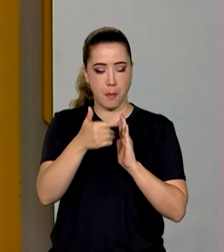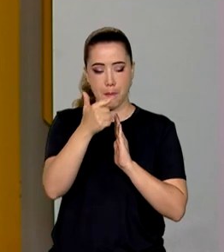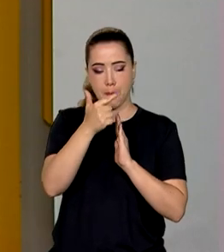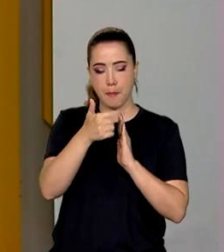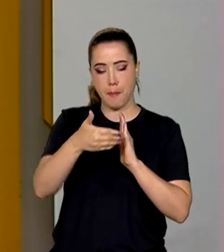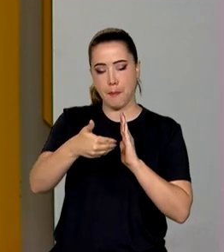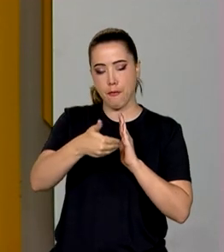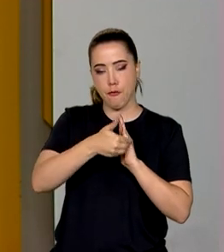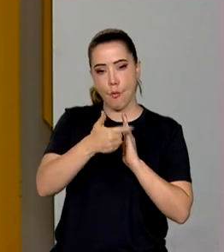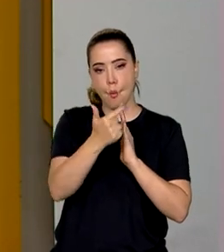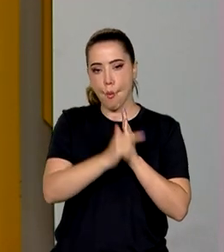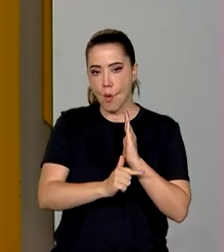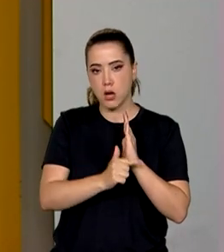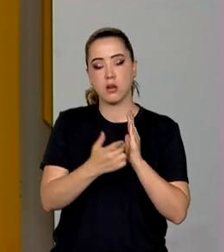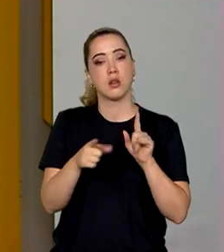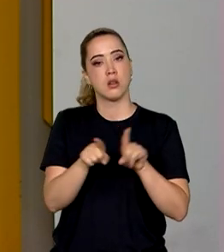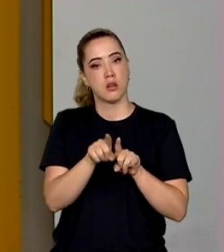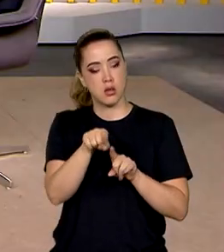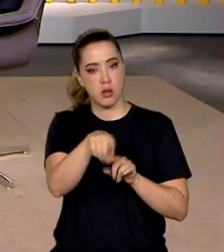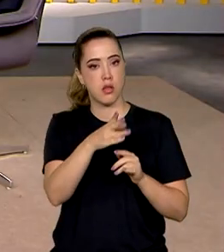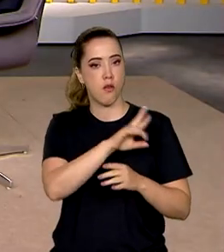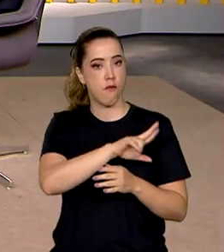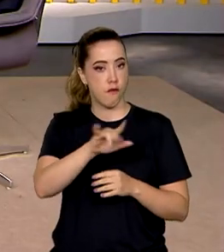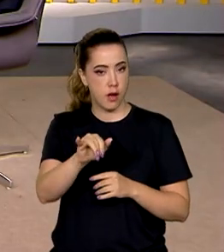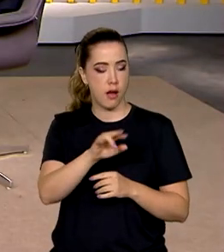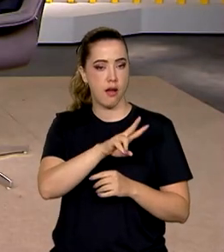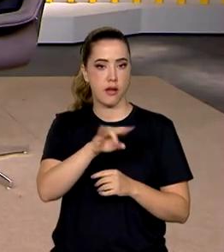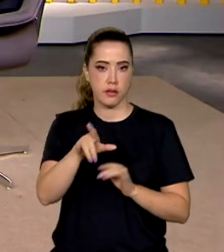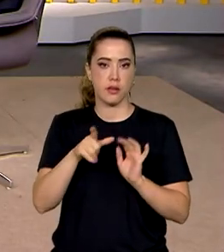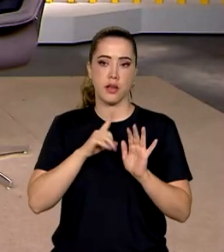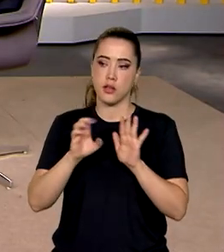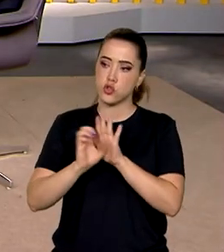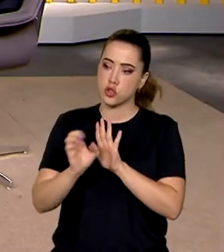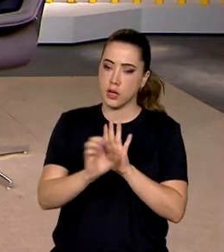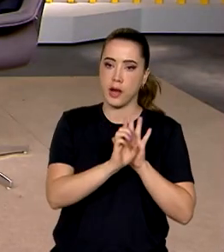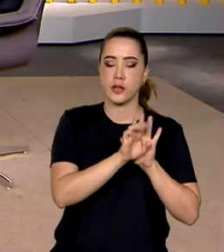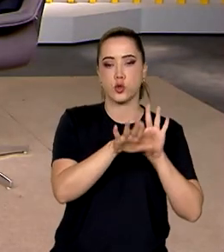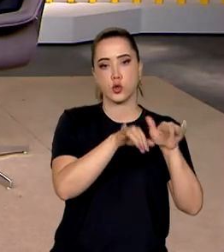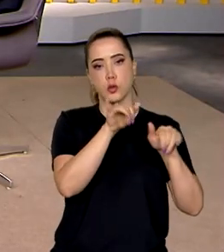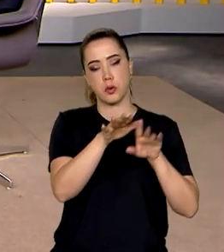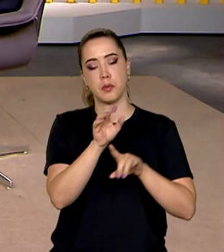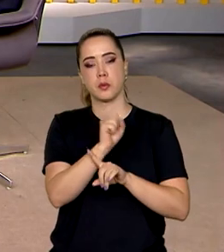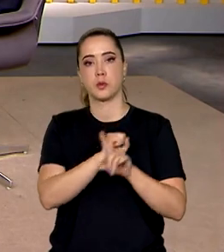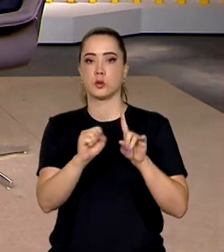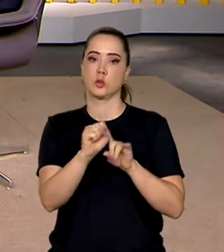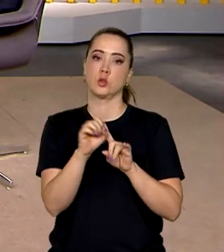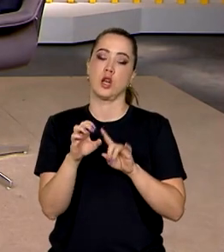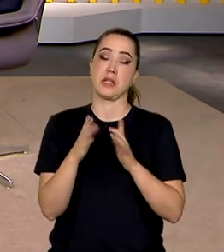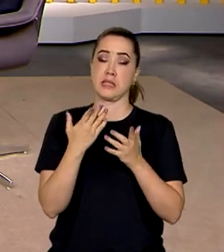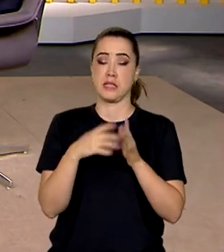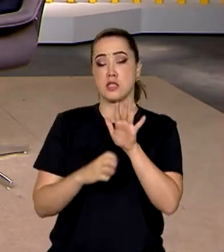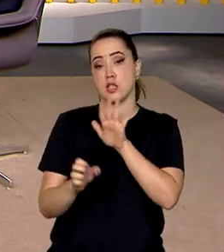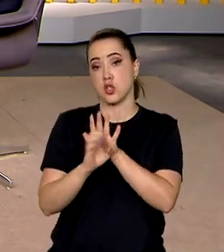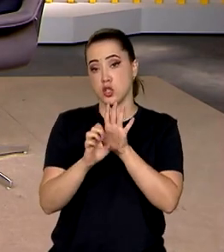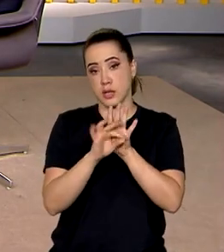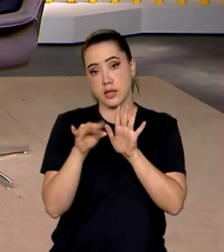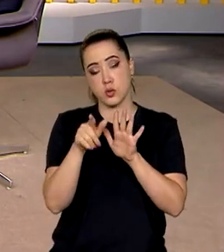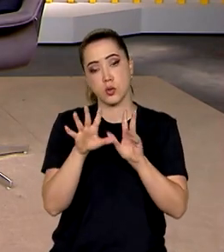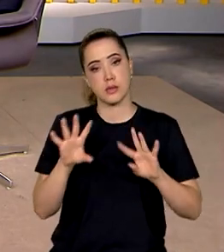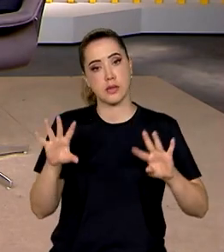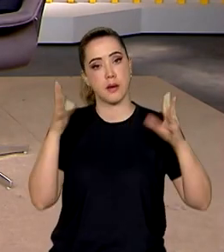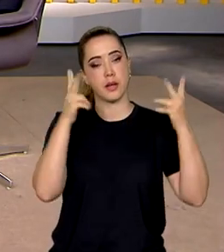Brasil Sem Fome, ele vai derivar em diversos editais de chamamento para a sociedade. Esses editais todos devem ser